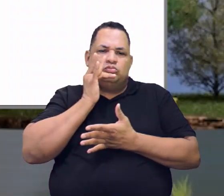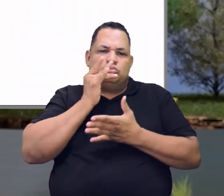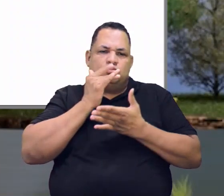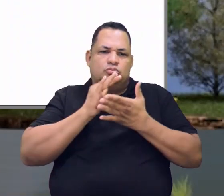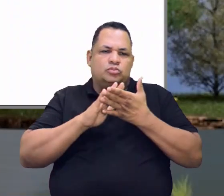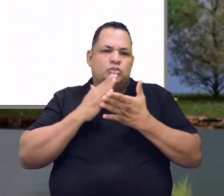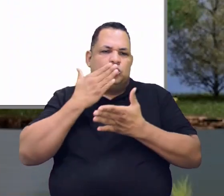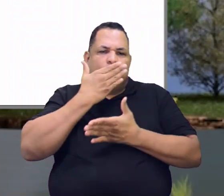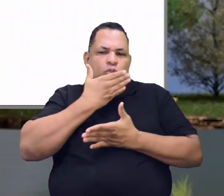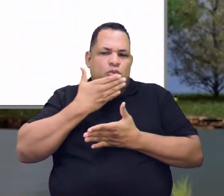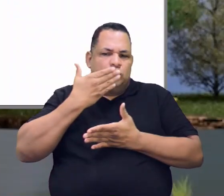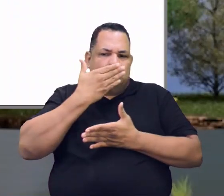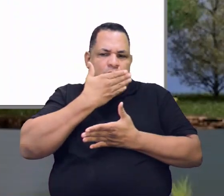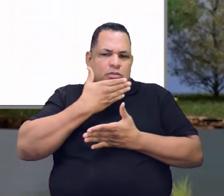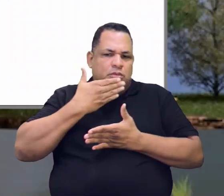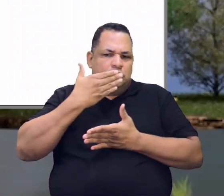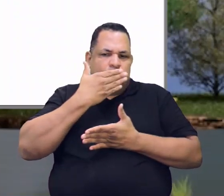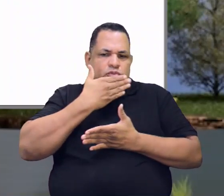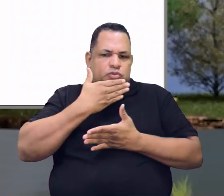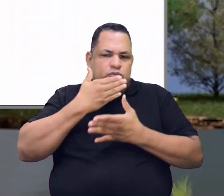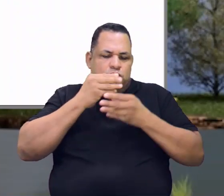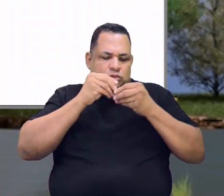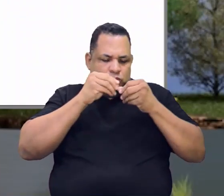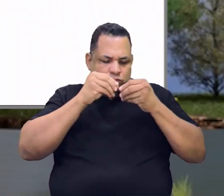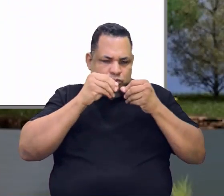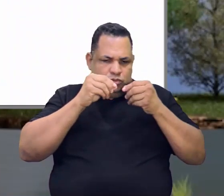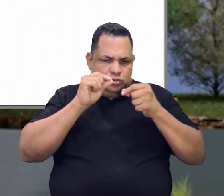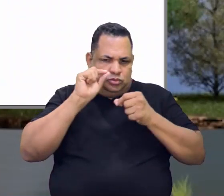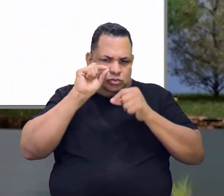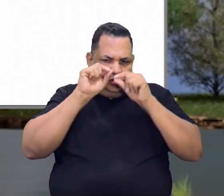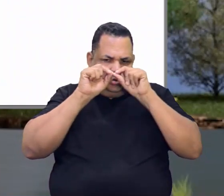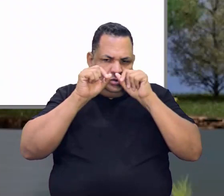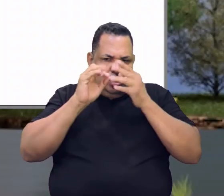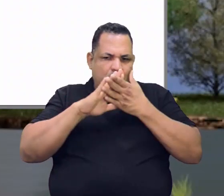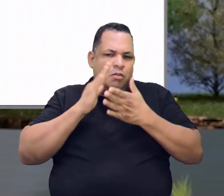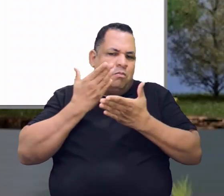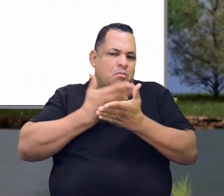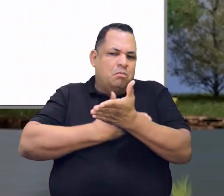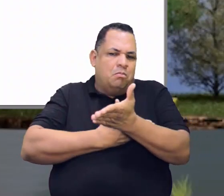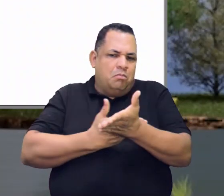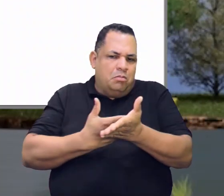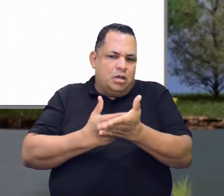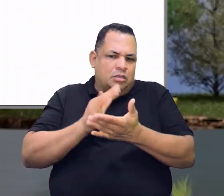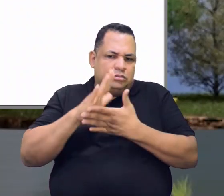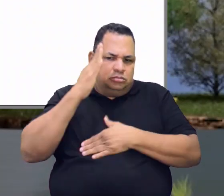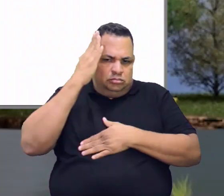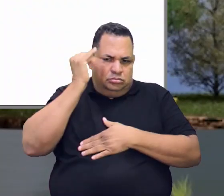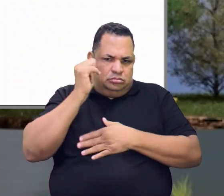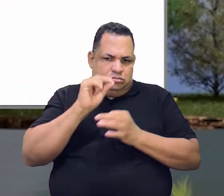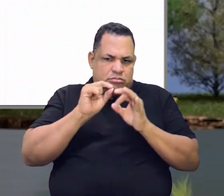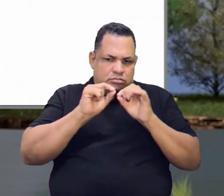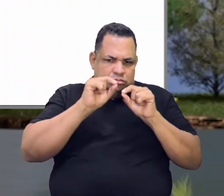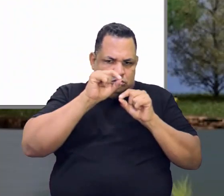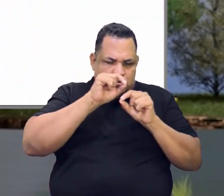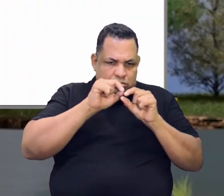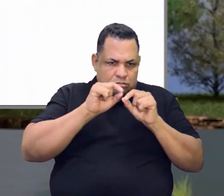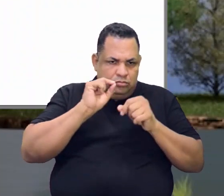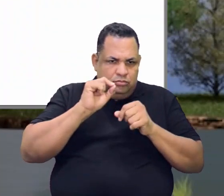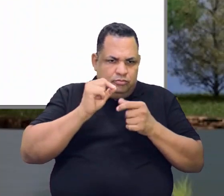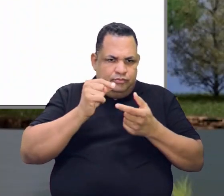açúcar? Um grão de açúcar, um farelo, um grão. você tem noção do que é um